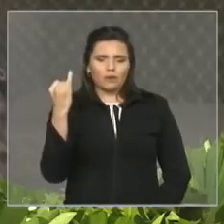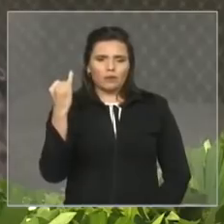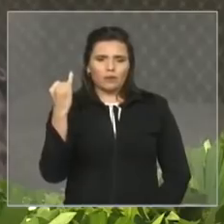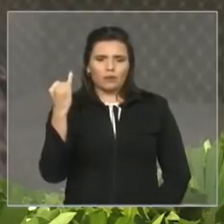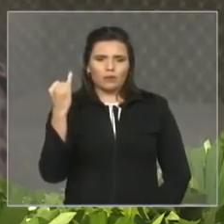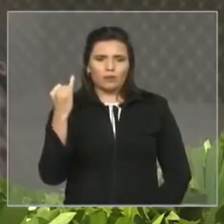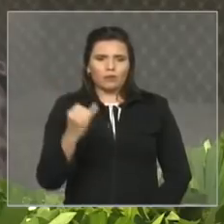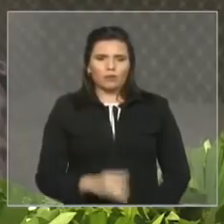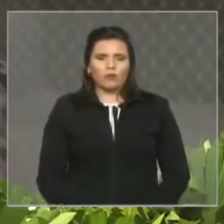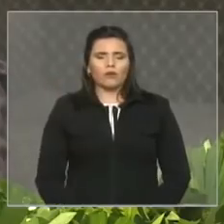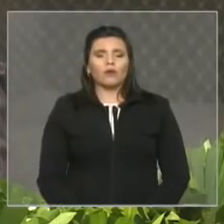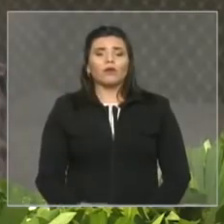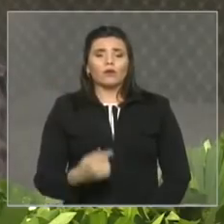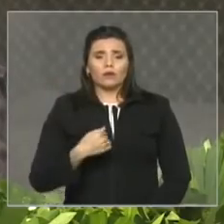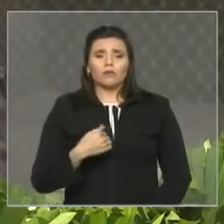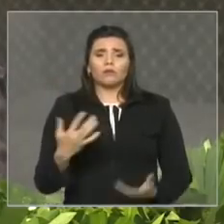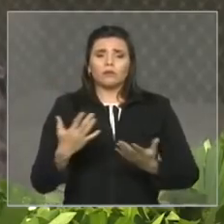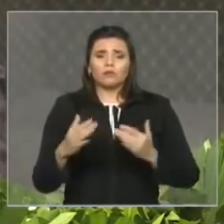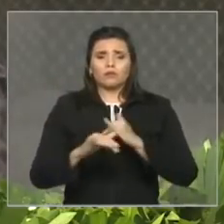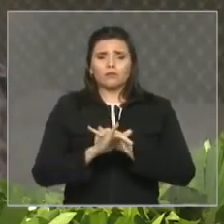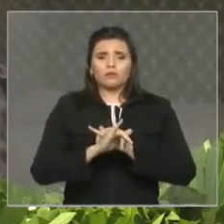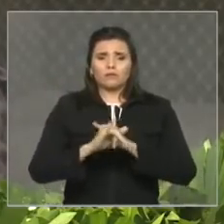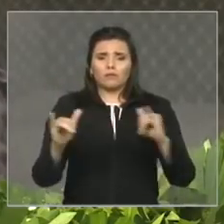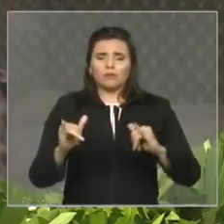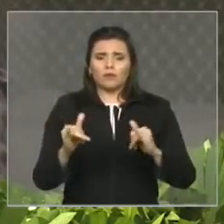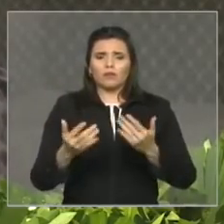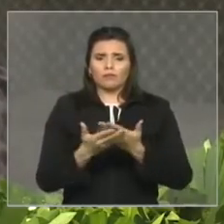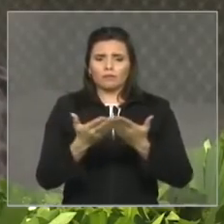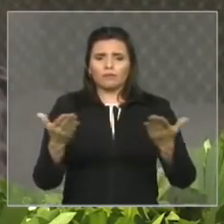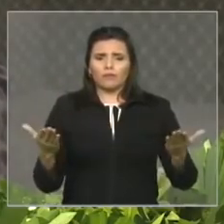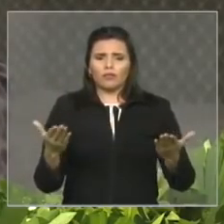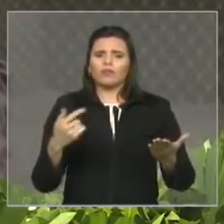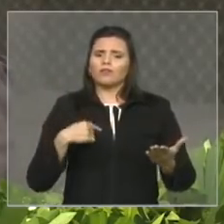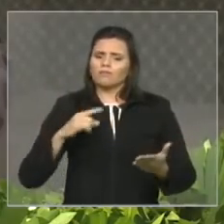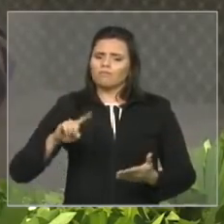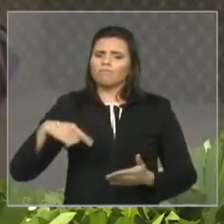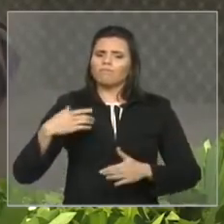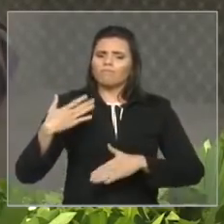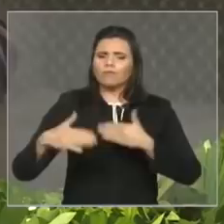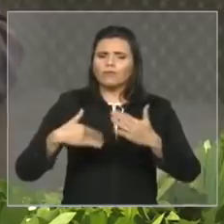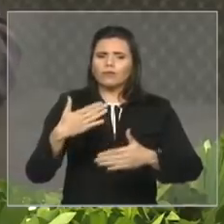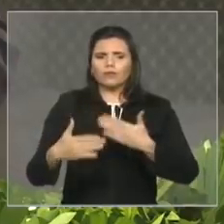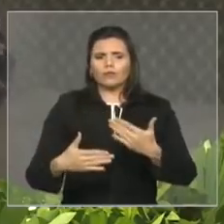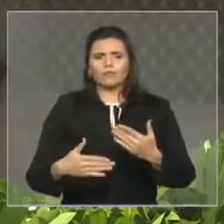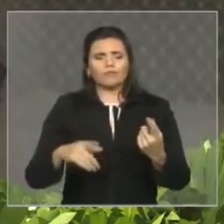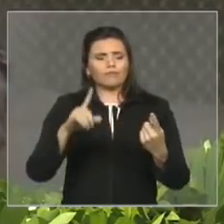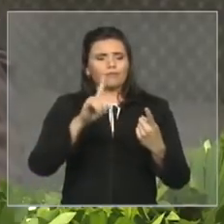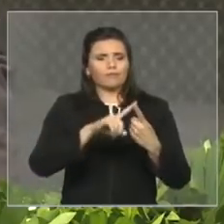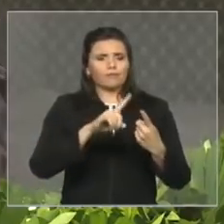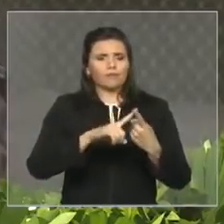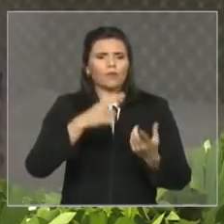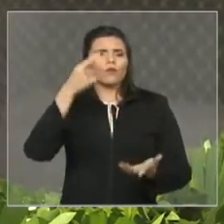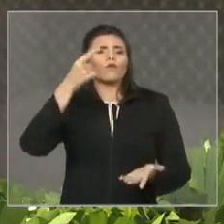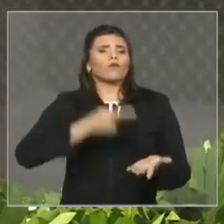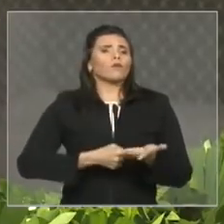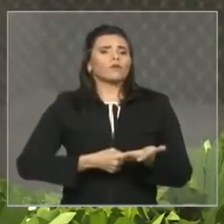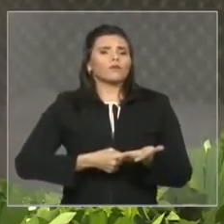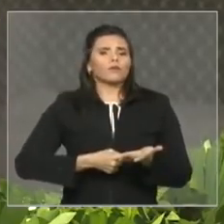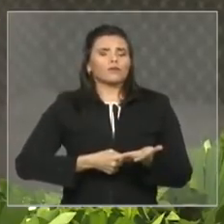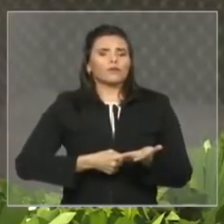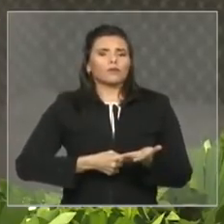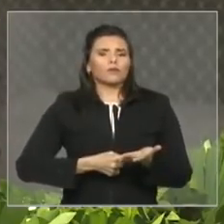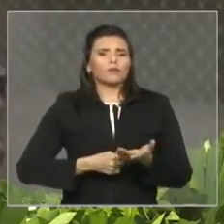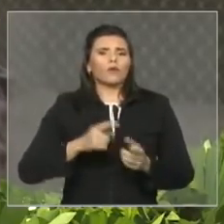editar nesta data e o faremos também nos próximos dias. Em primeiro lugar, o compromisso com o equilíbrio fiscal.